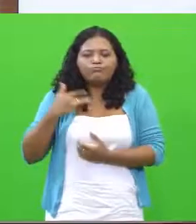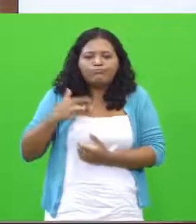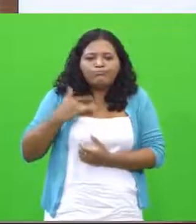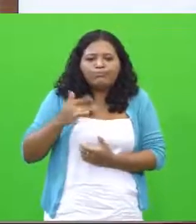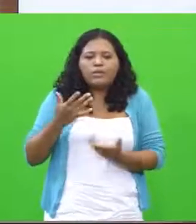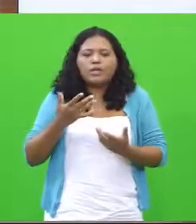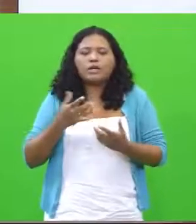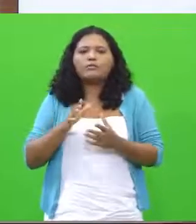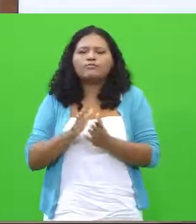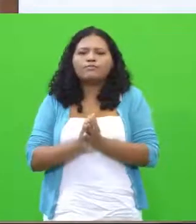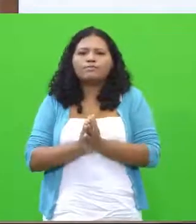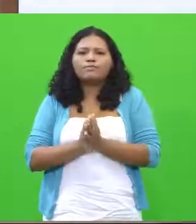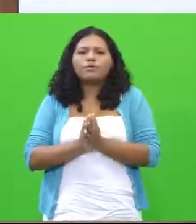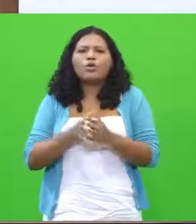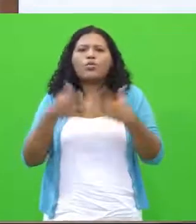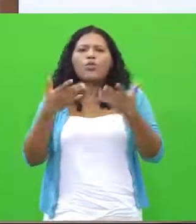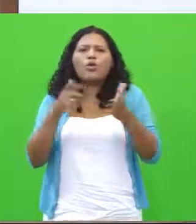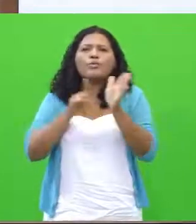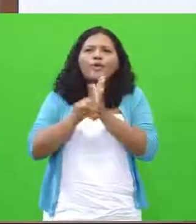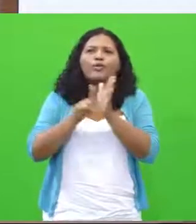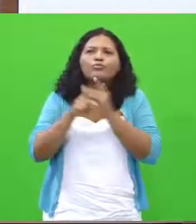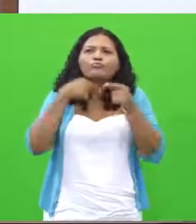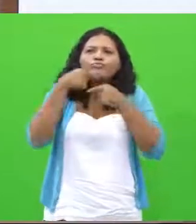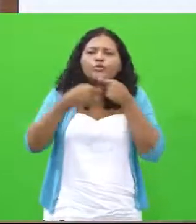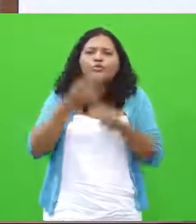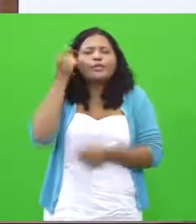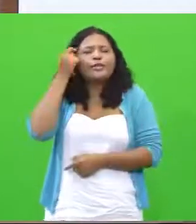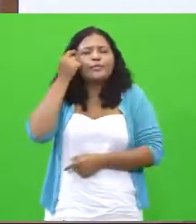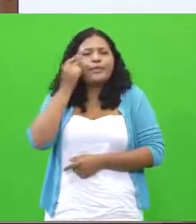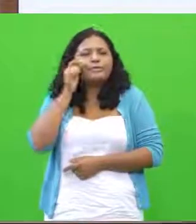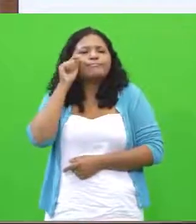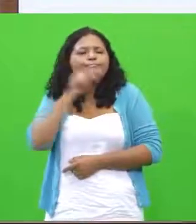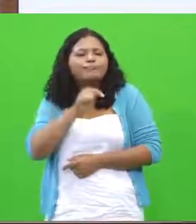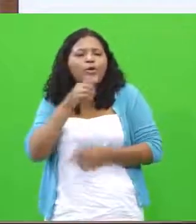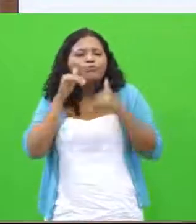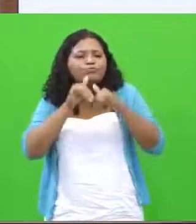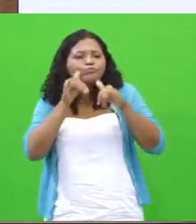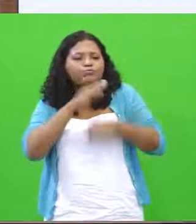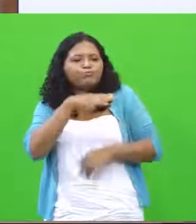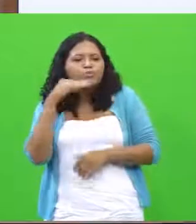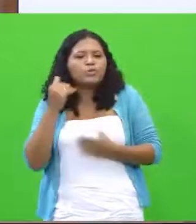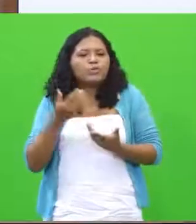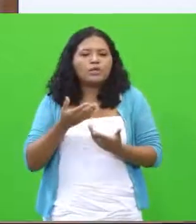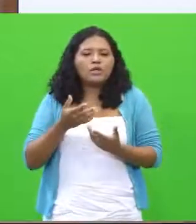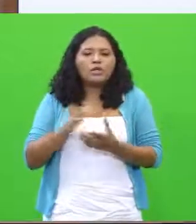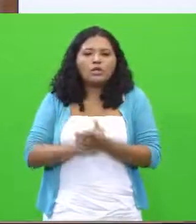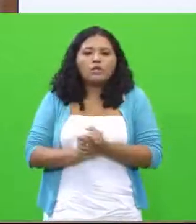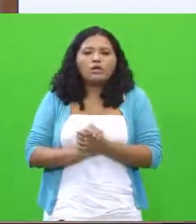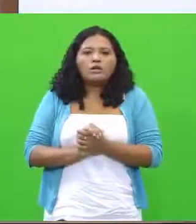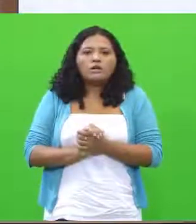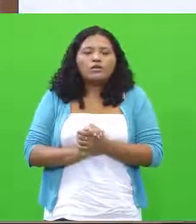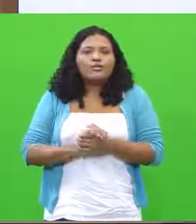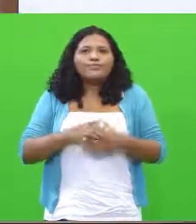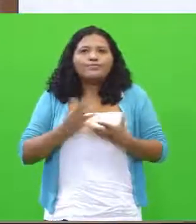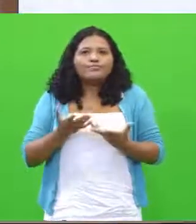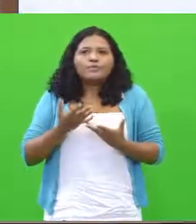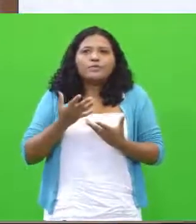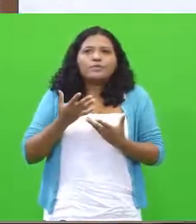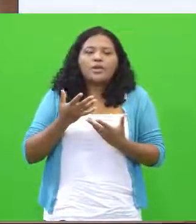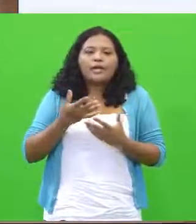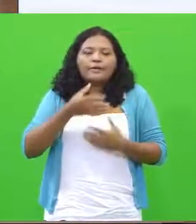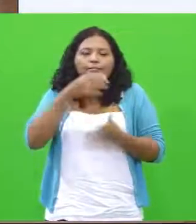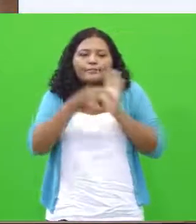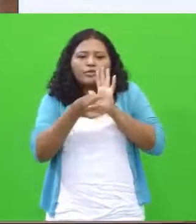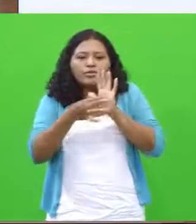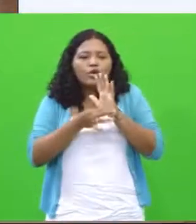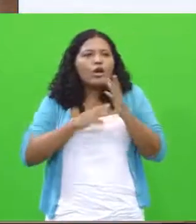seria o que você pensa sobre isso? A maioria diz olha, nós adoramos que crianças